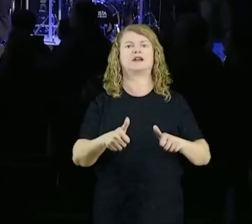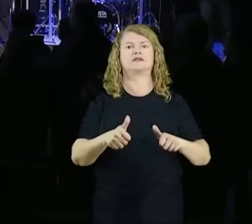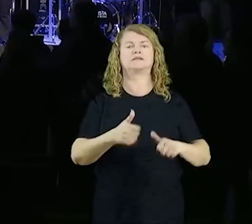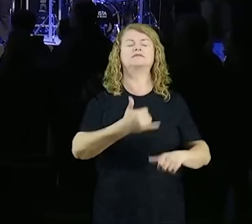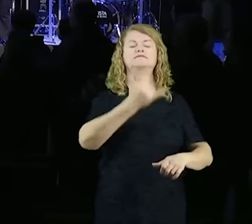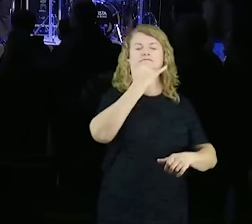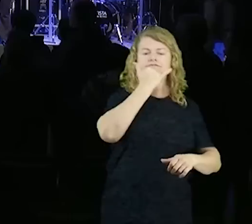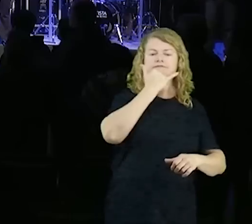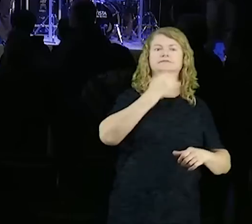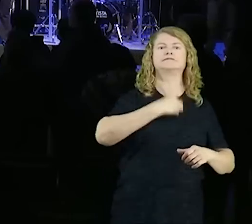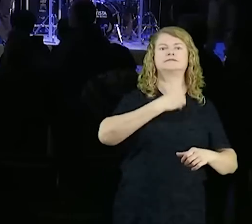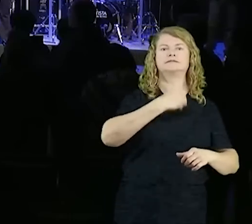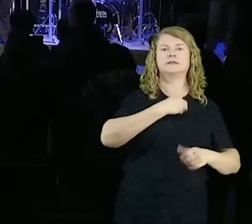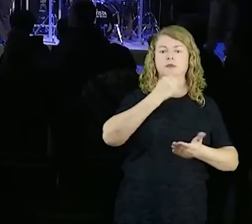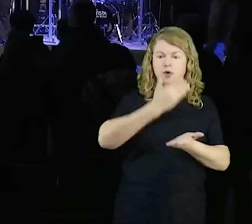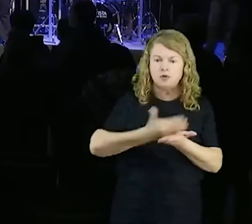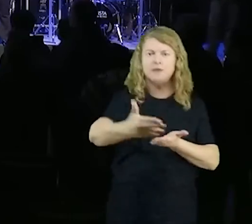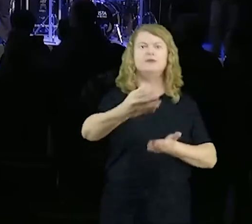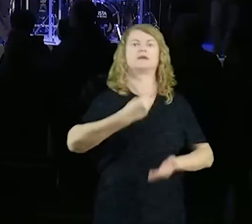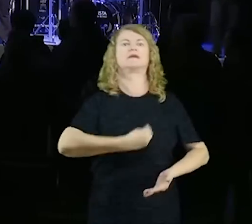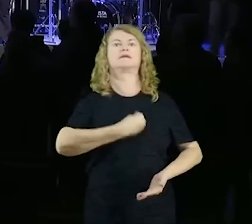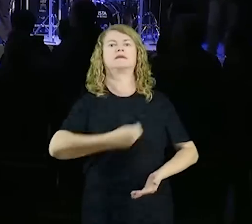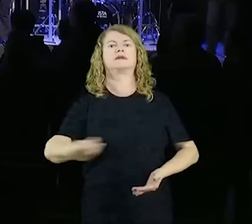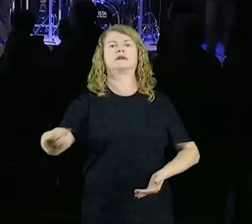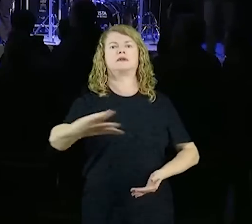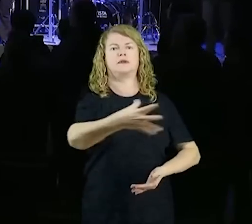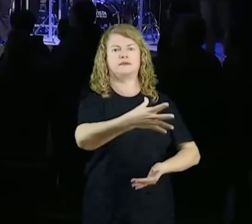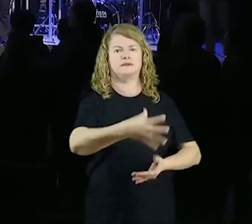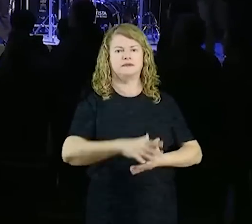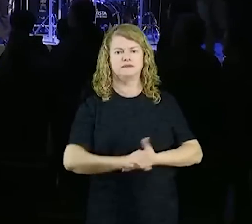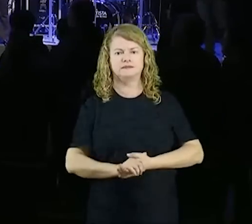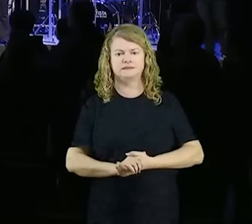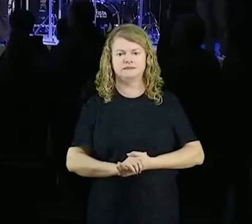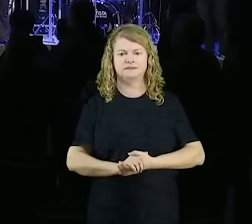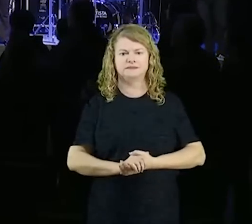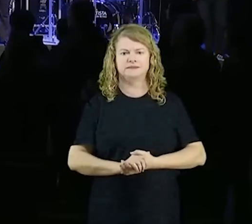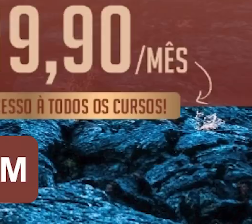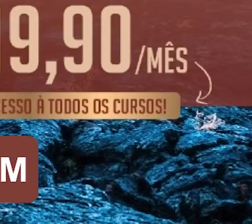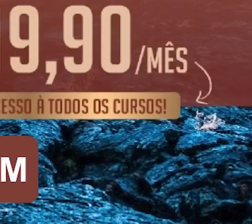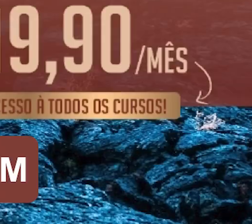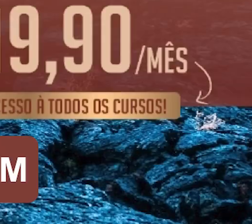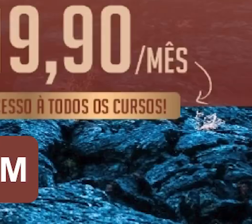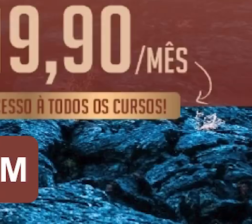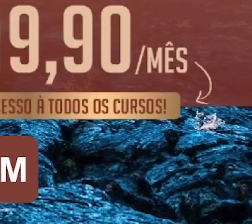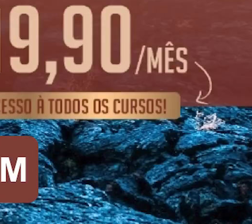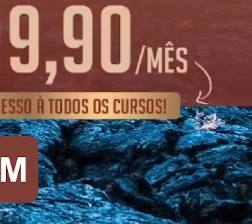começar uma vida nova, número dois, se você não tem igreja,